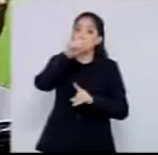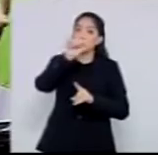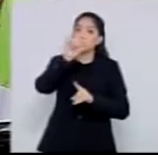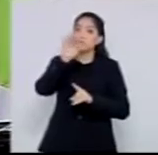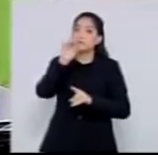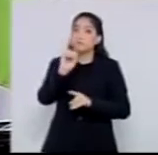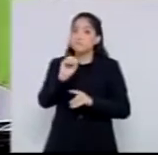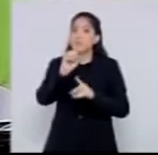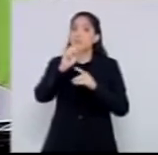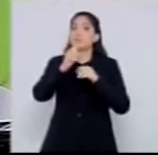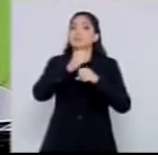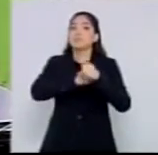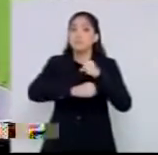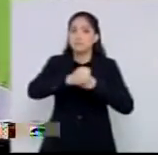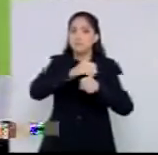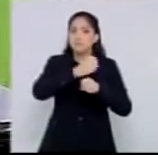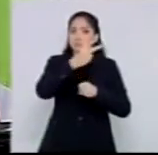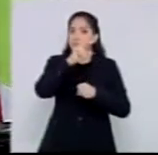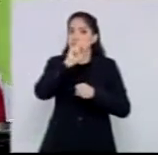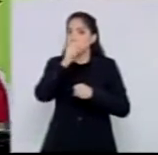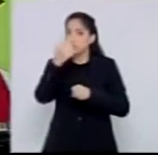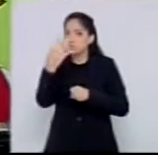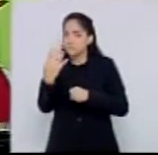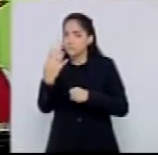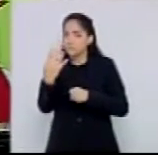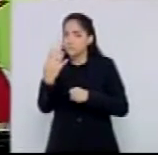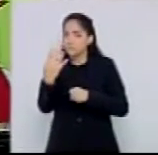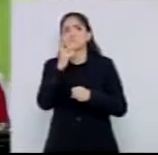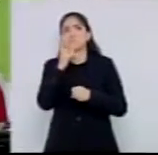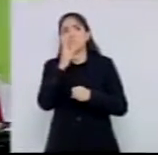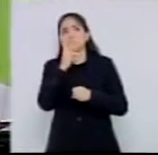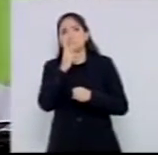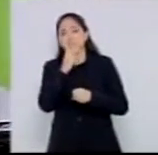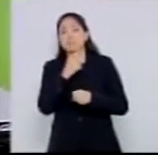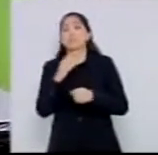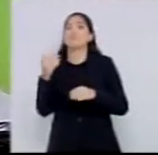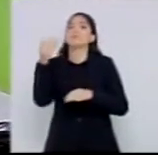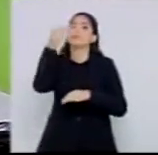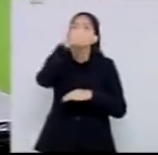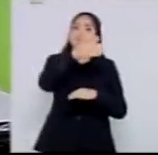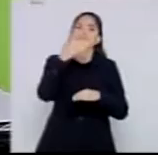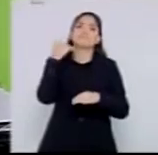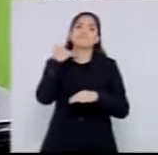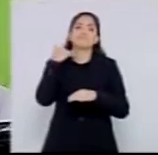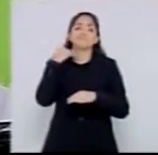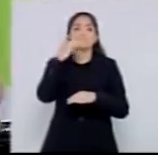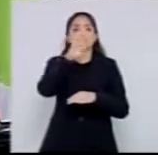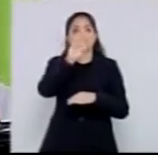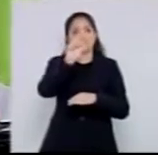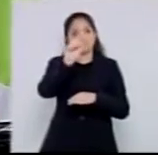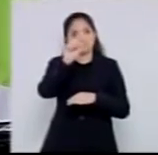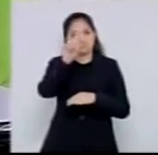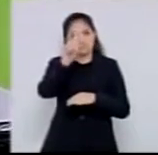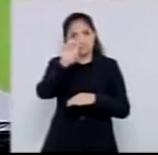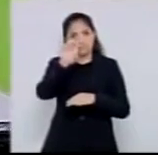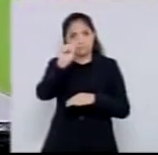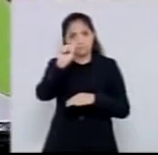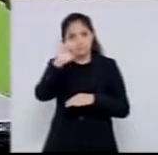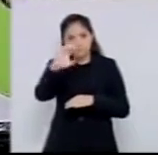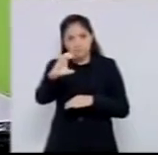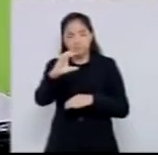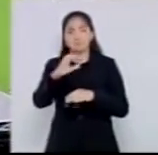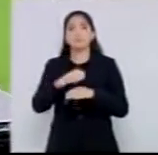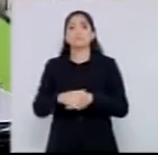saía nada, eu peguei e fui lá no Badesco. Cheguei lá no Badesco, bati na mesa e disse, poxa, mas como é que